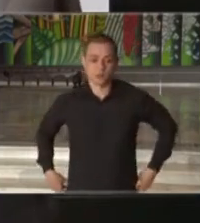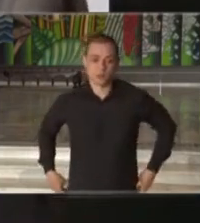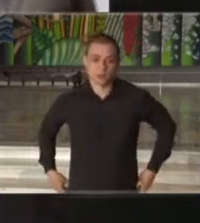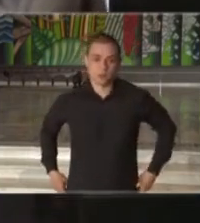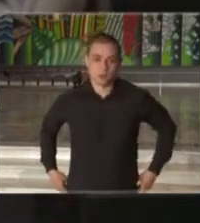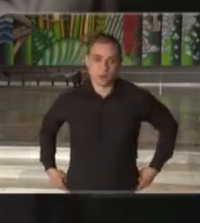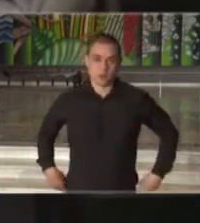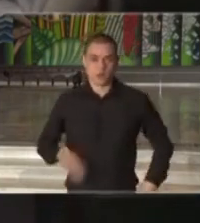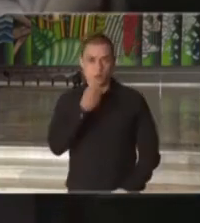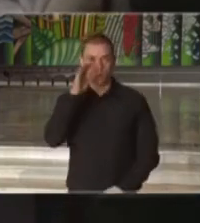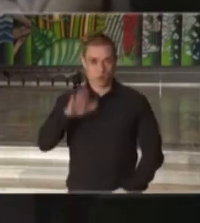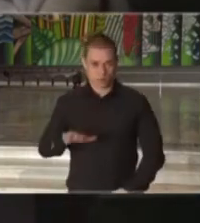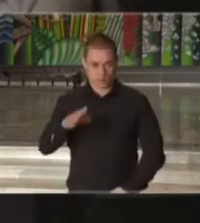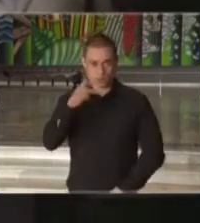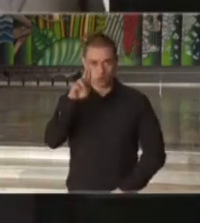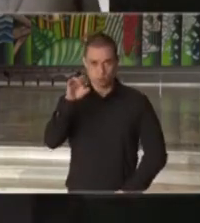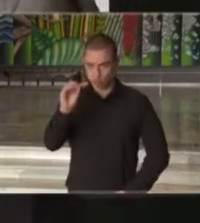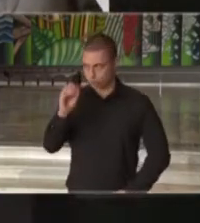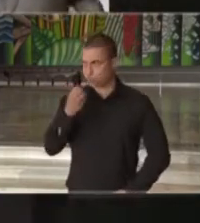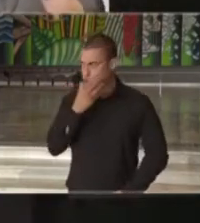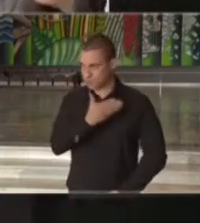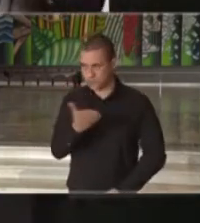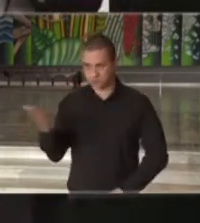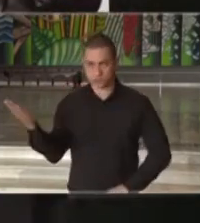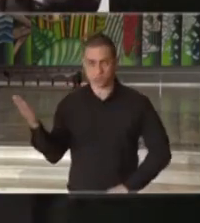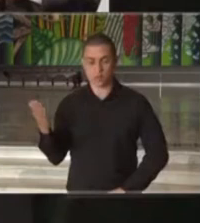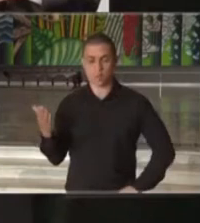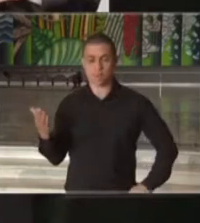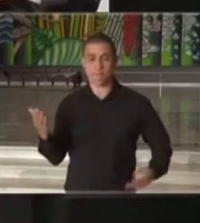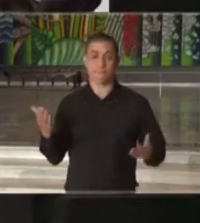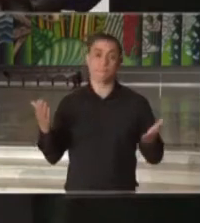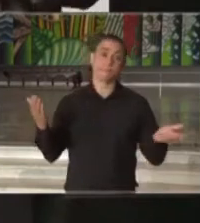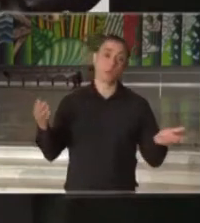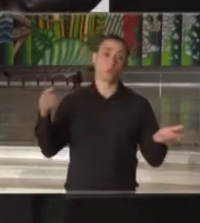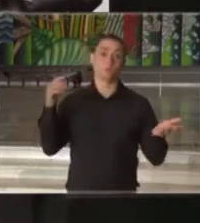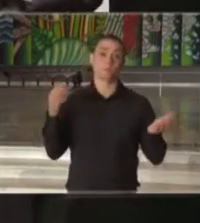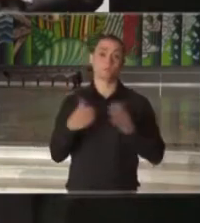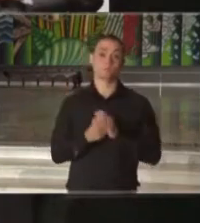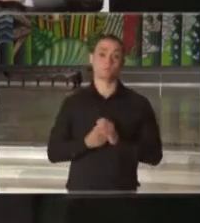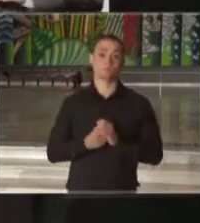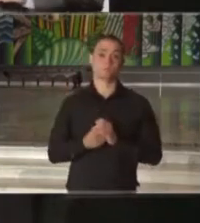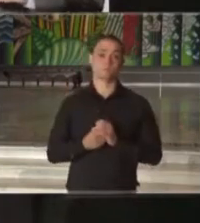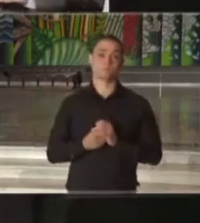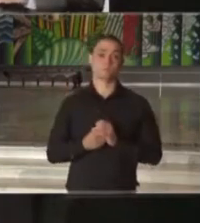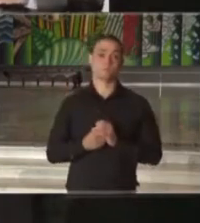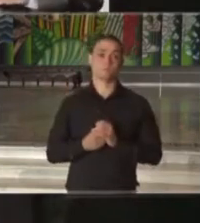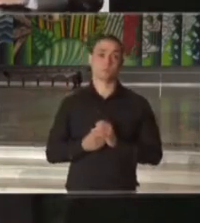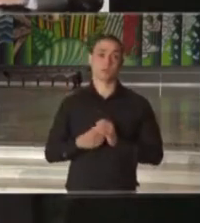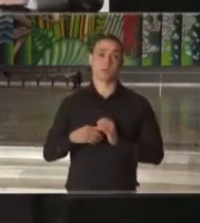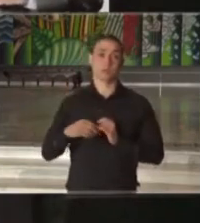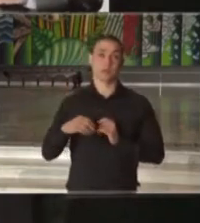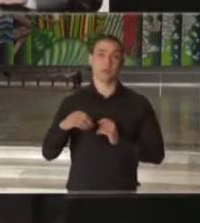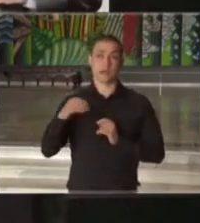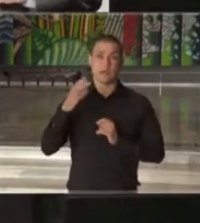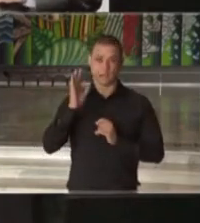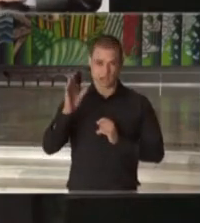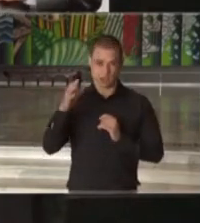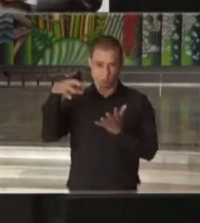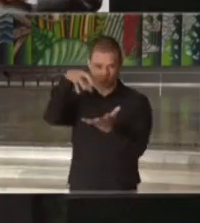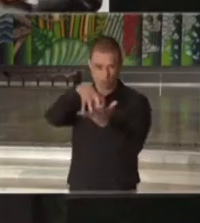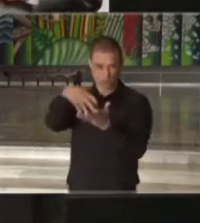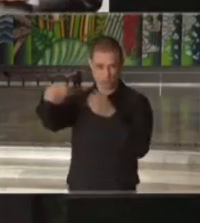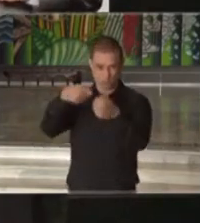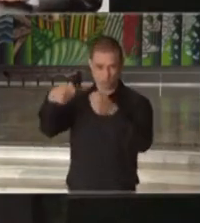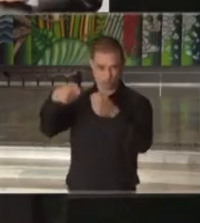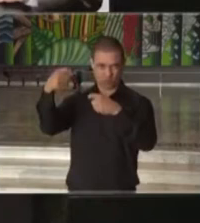Boa tarde, Bruno. Boa tarde a todos. Nesse sentido, o centro de contingência